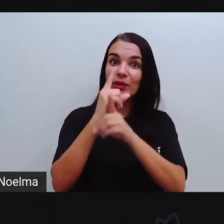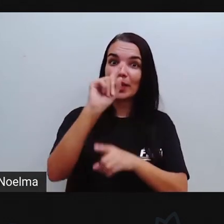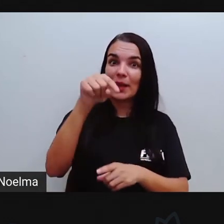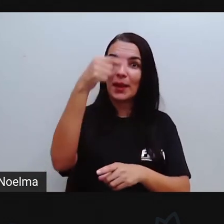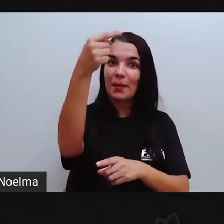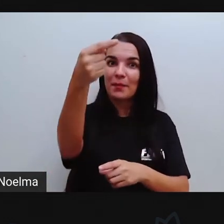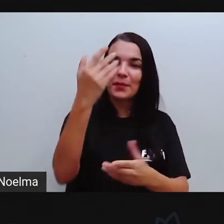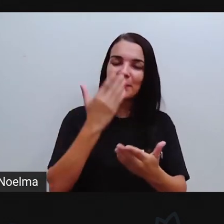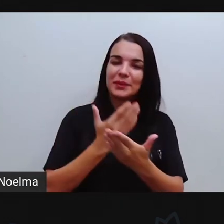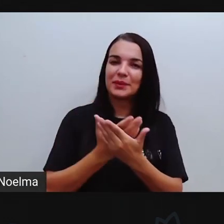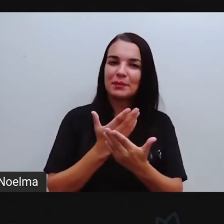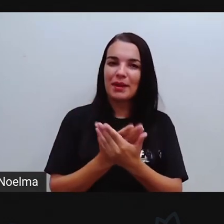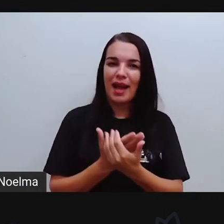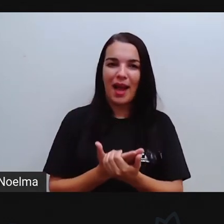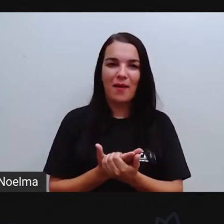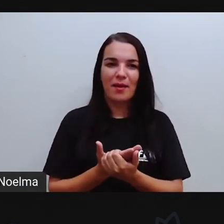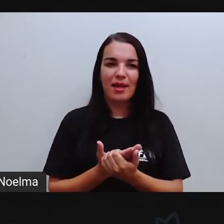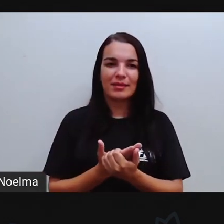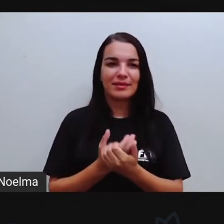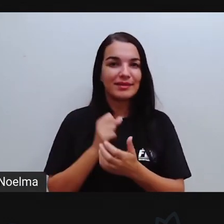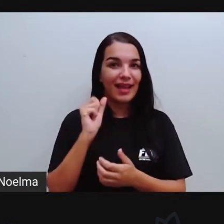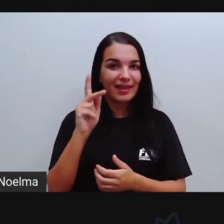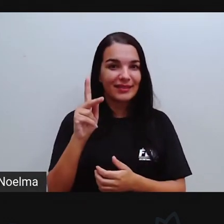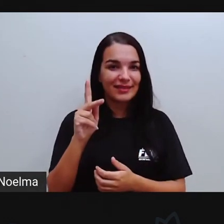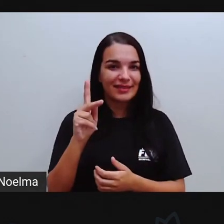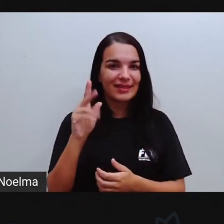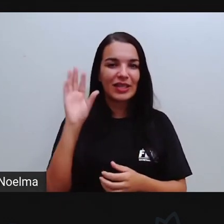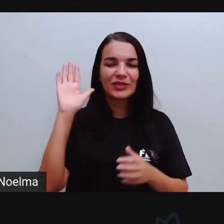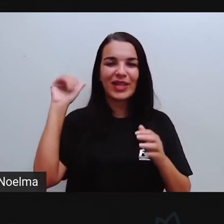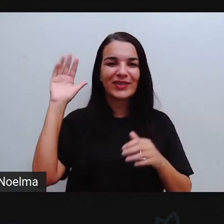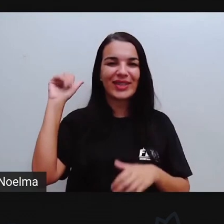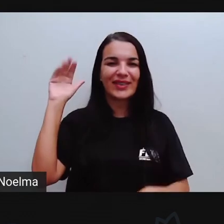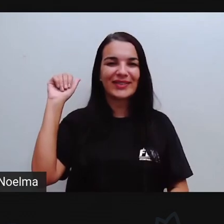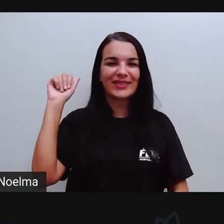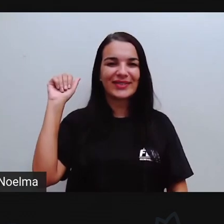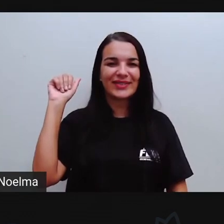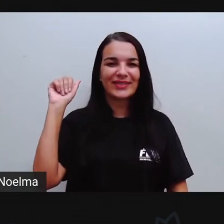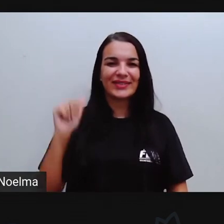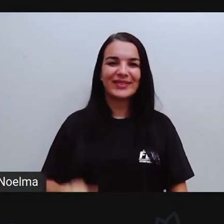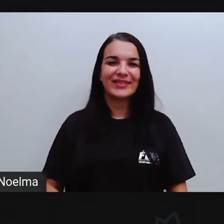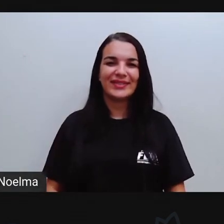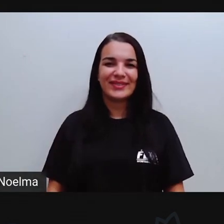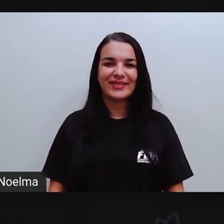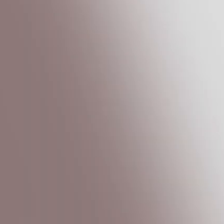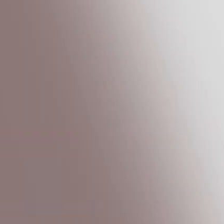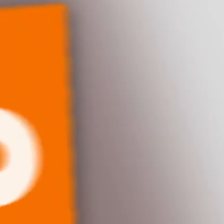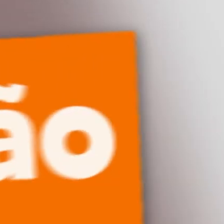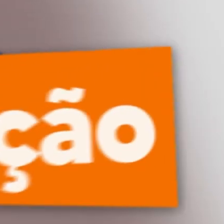encontra na próxima aula, certo? Tchau, tchau! Tchau!